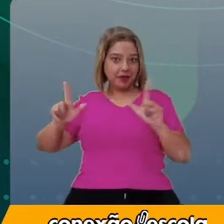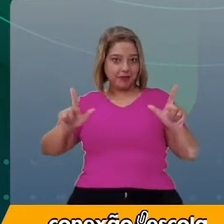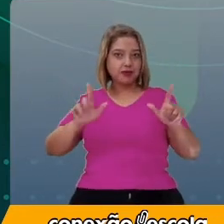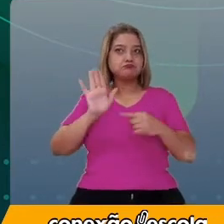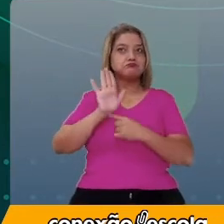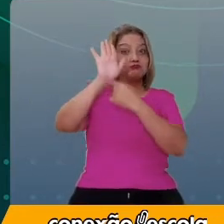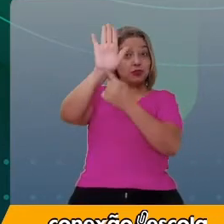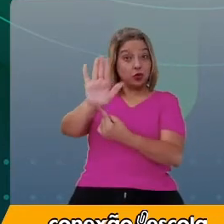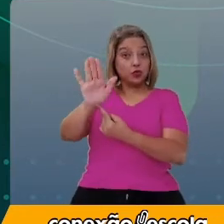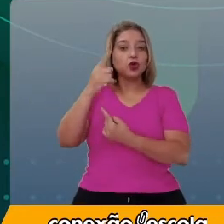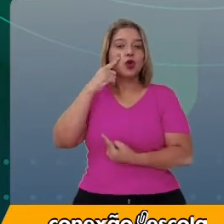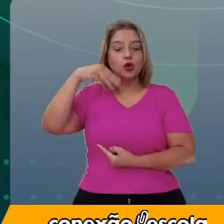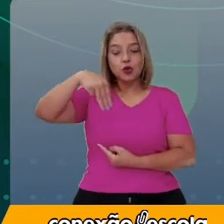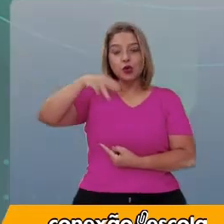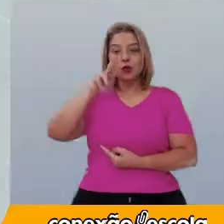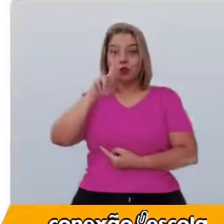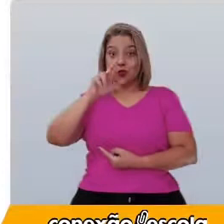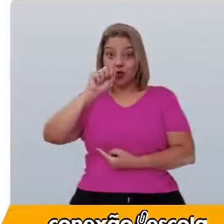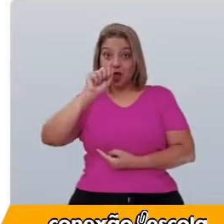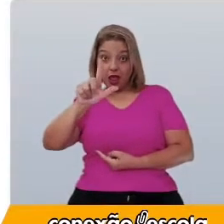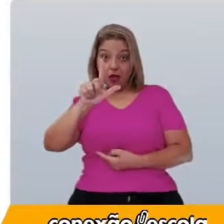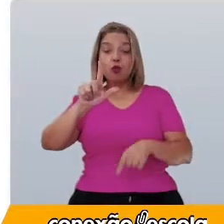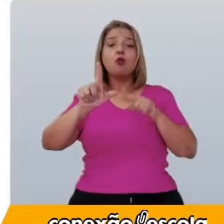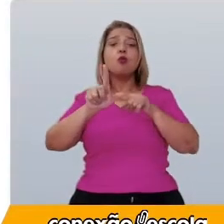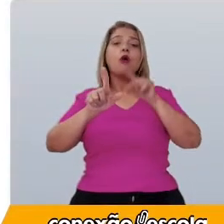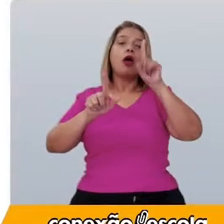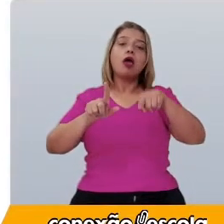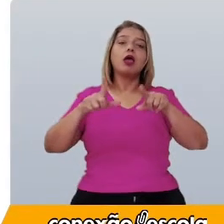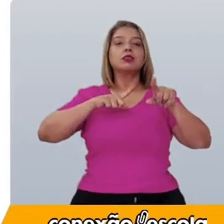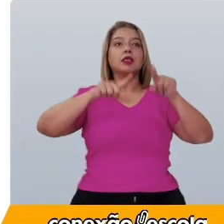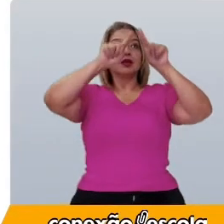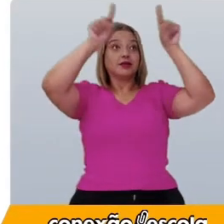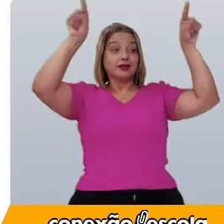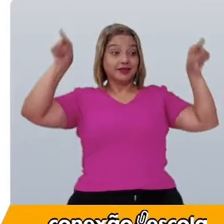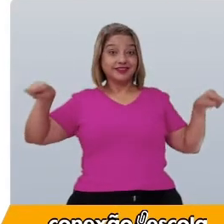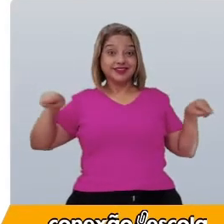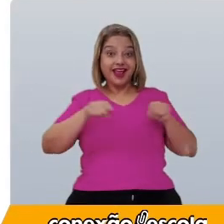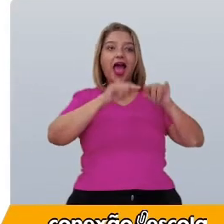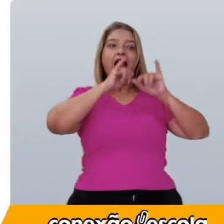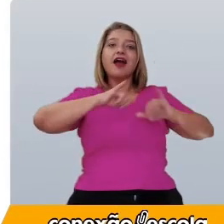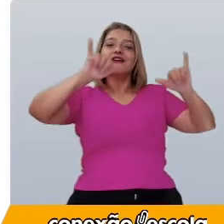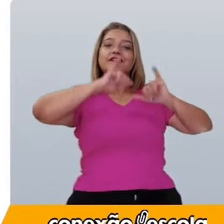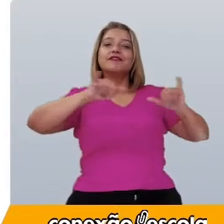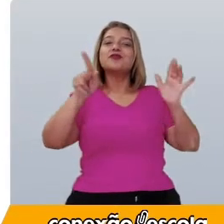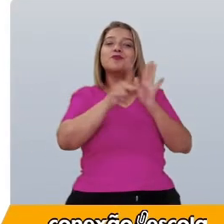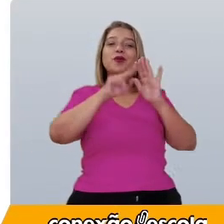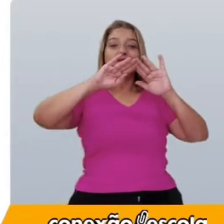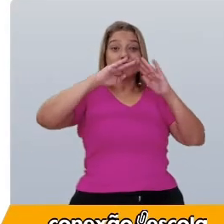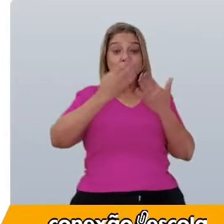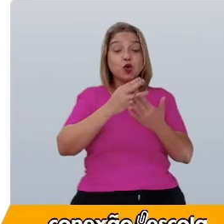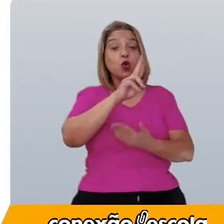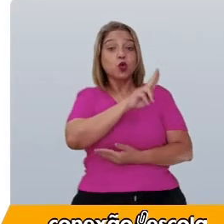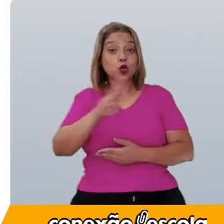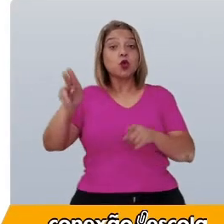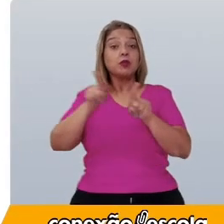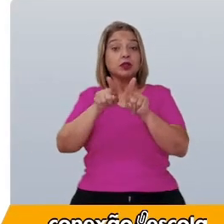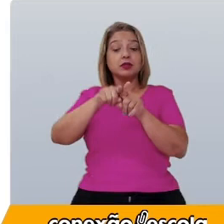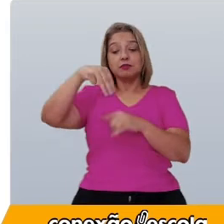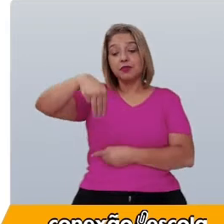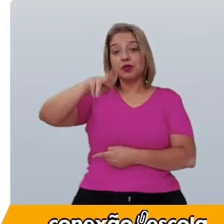entender sobre o mural? O quadro de avisos da escola, também chamado de mural,